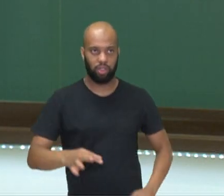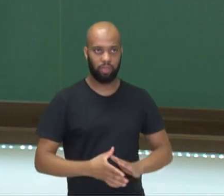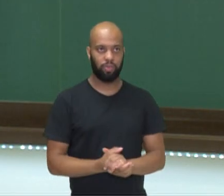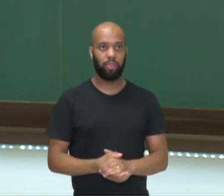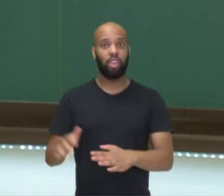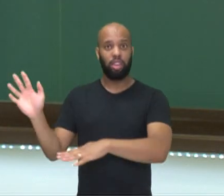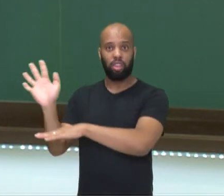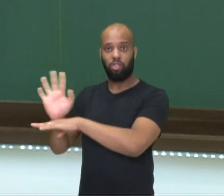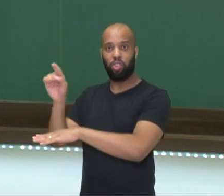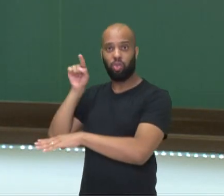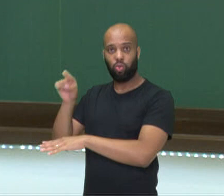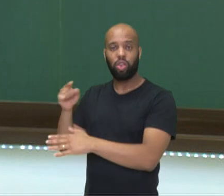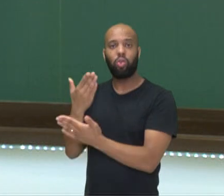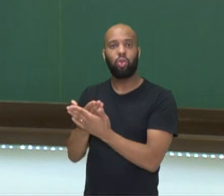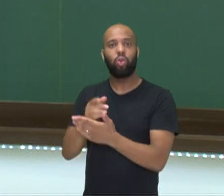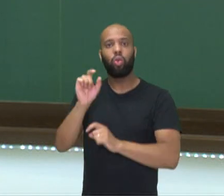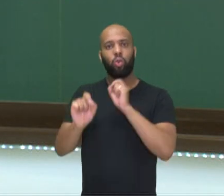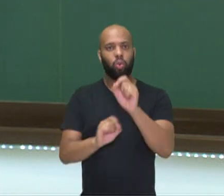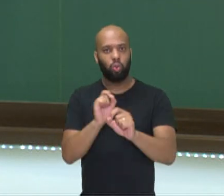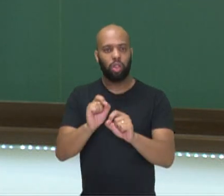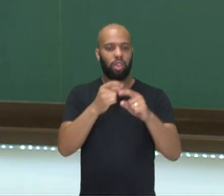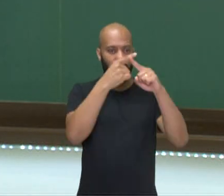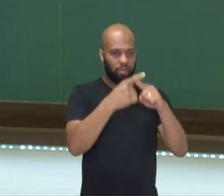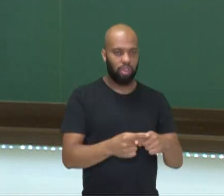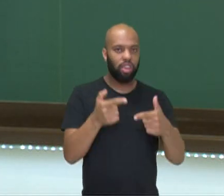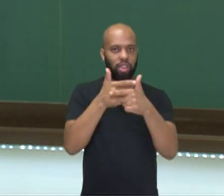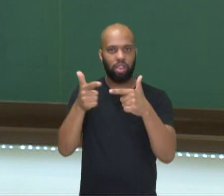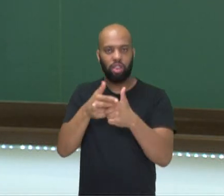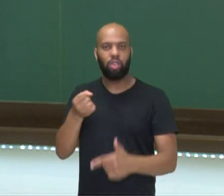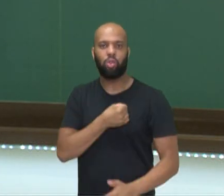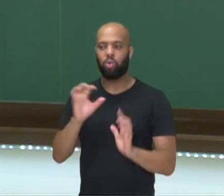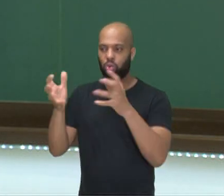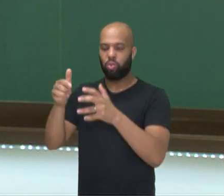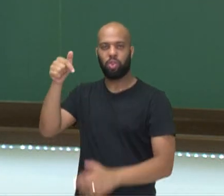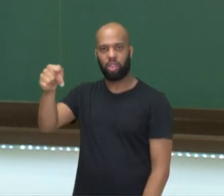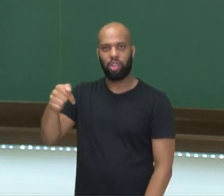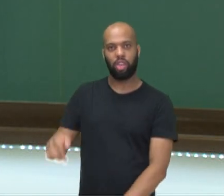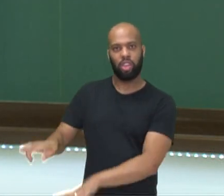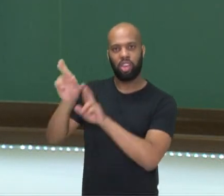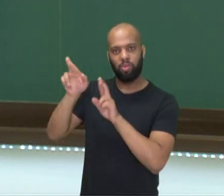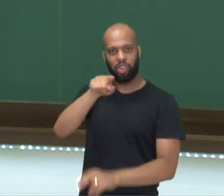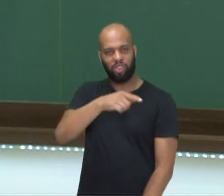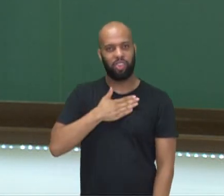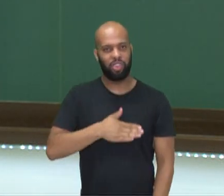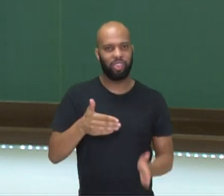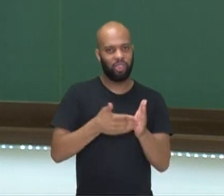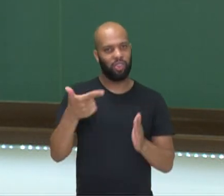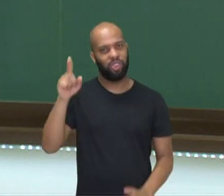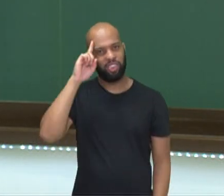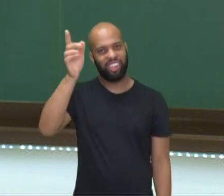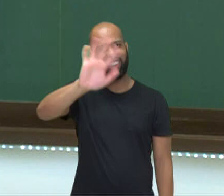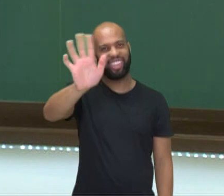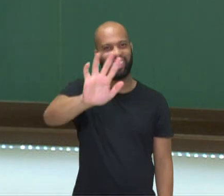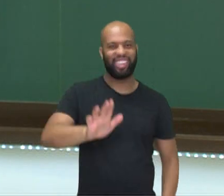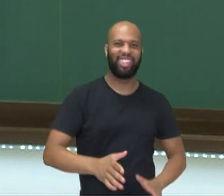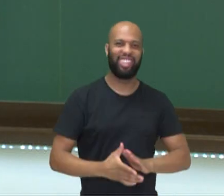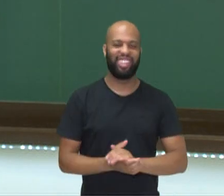Neste vídeo, nós falamos sobre multiplicação e divisão de números racionais. Espero que vocês tenham gostado. Até breve.